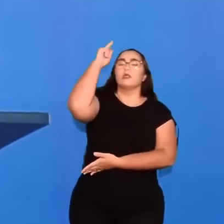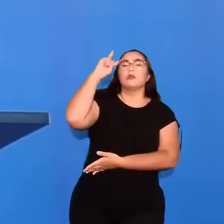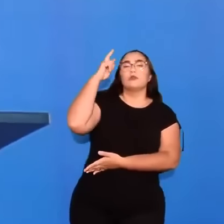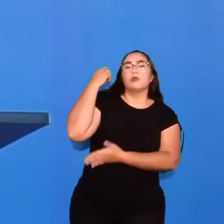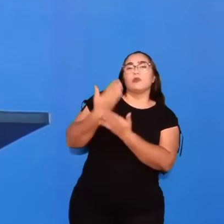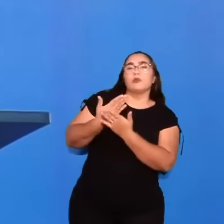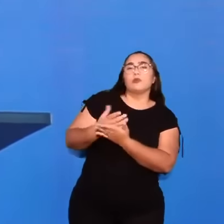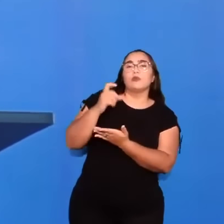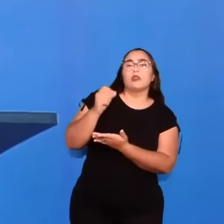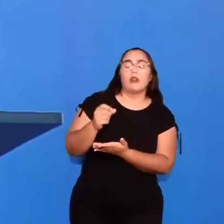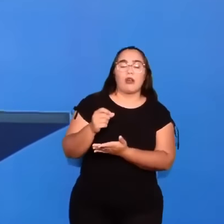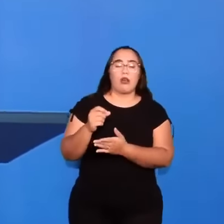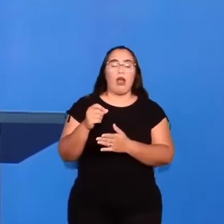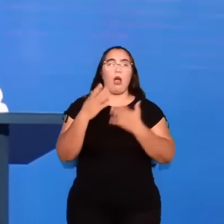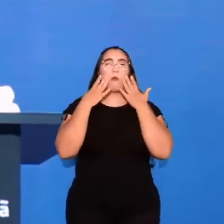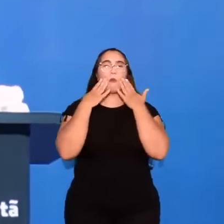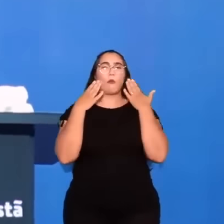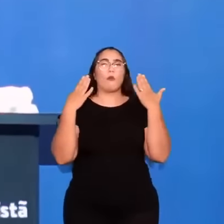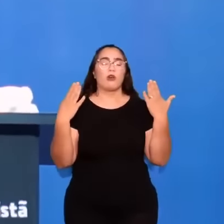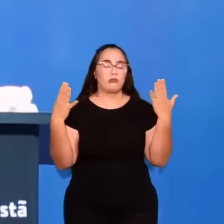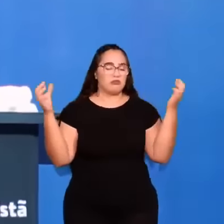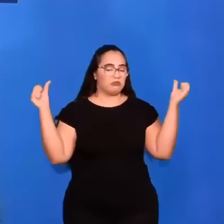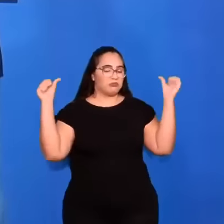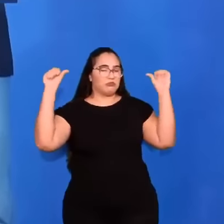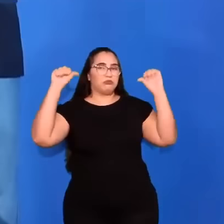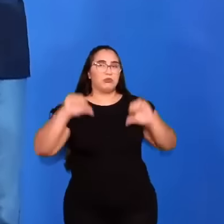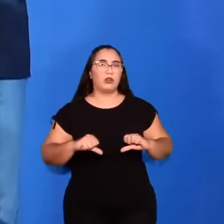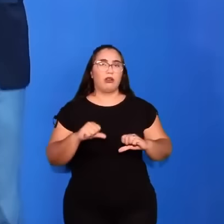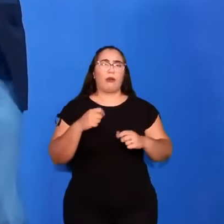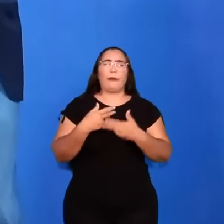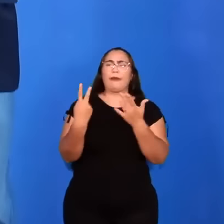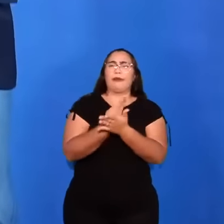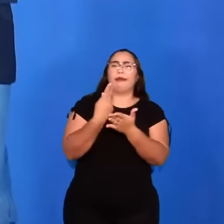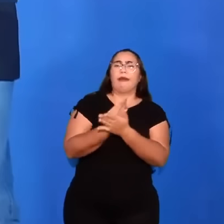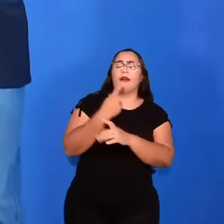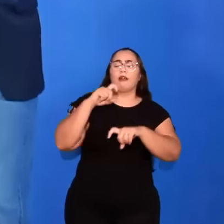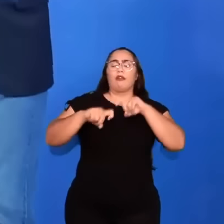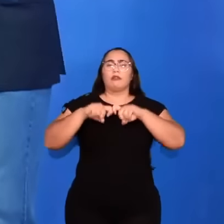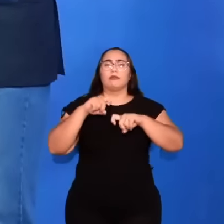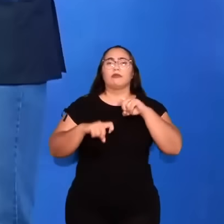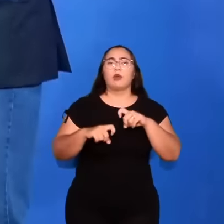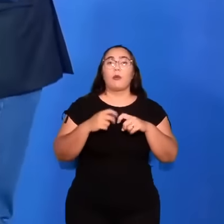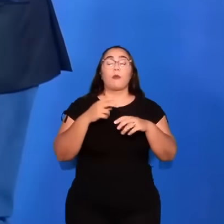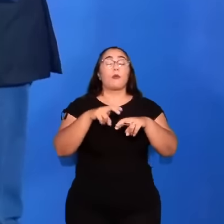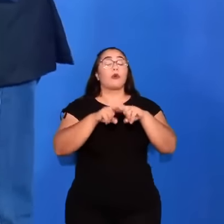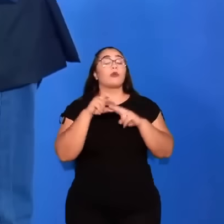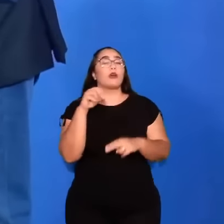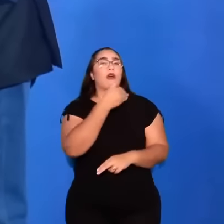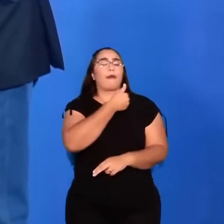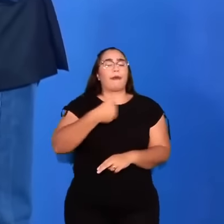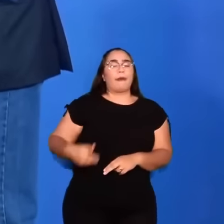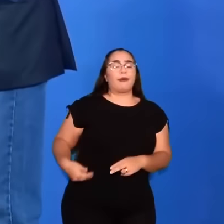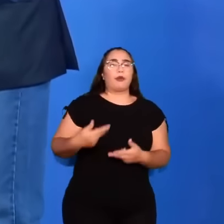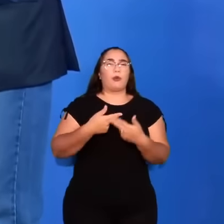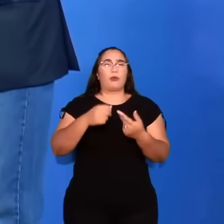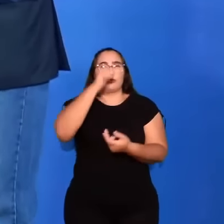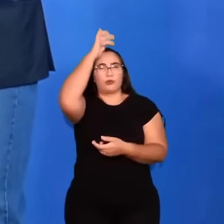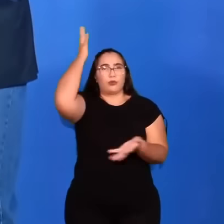causa da sua depravação moral, perversão sexual e destituída de moral, que os senados e os imperadores ruíram.